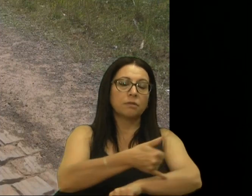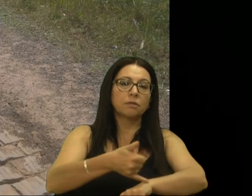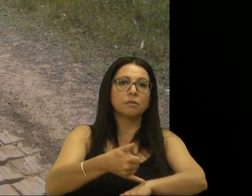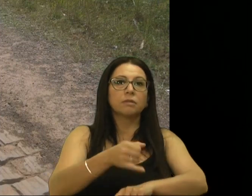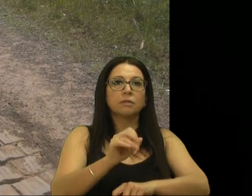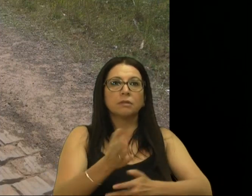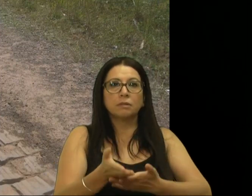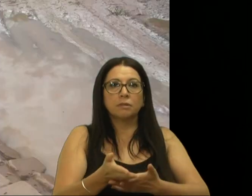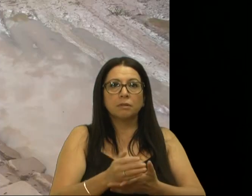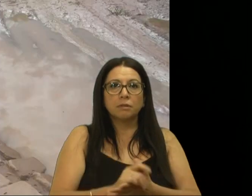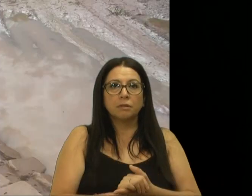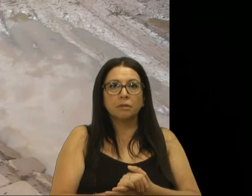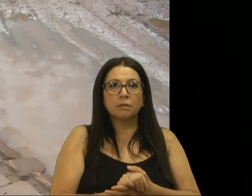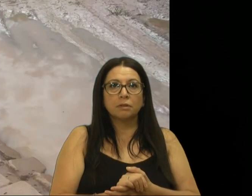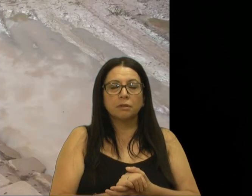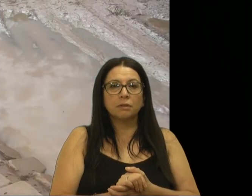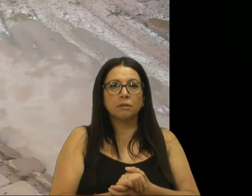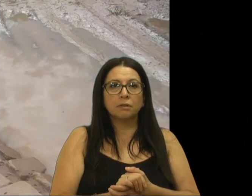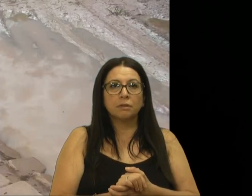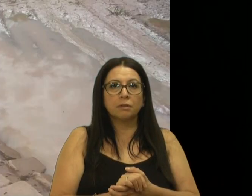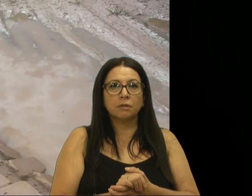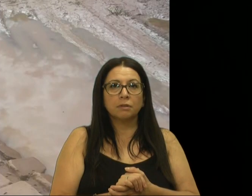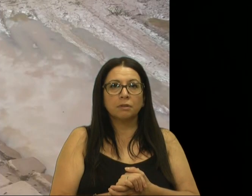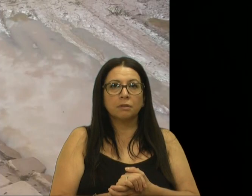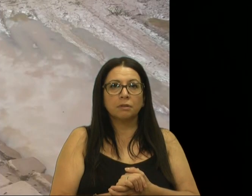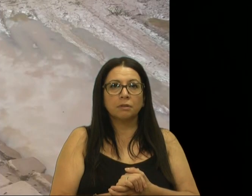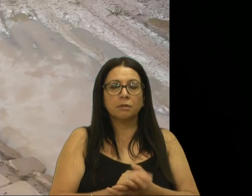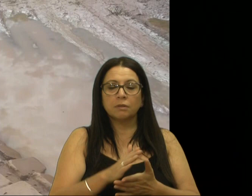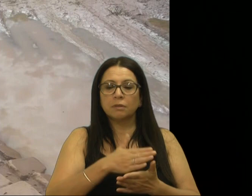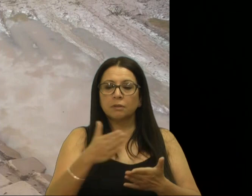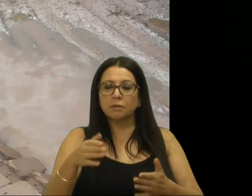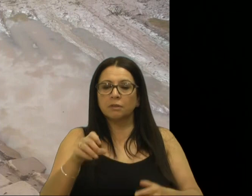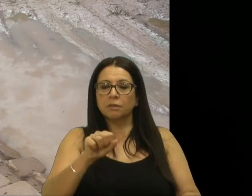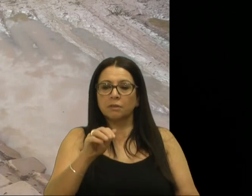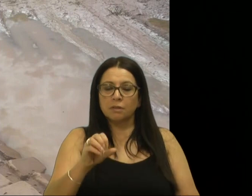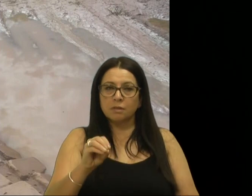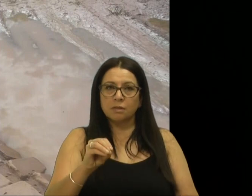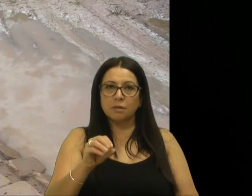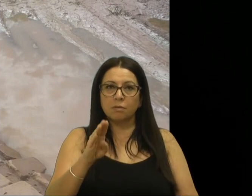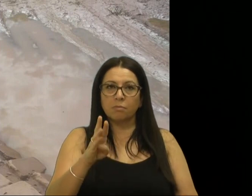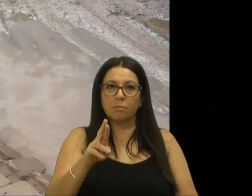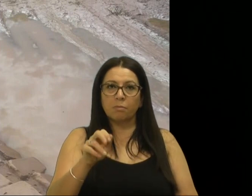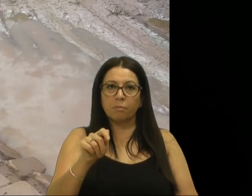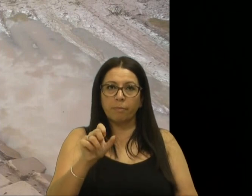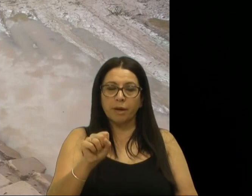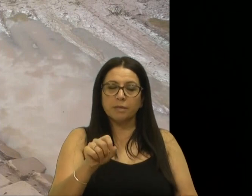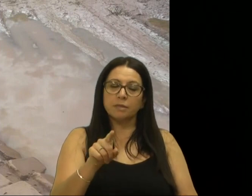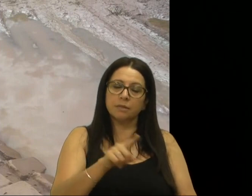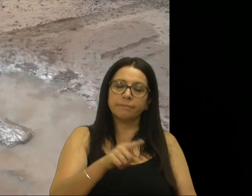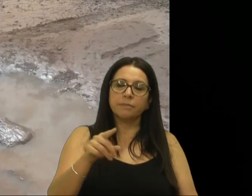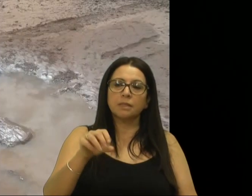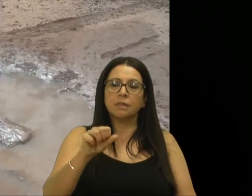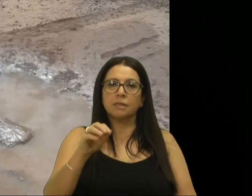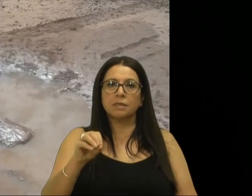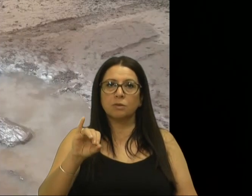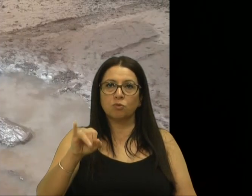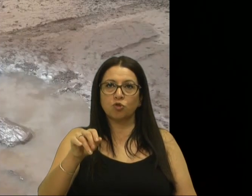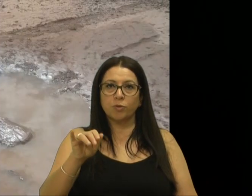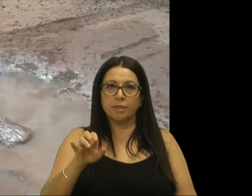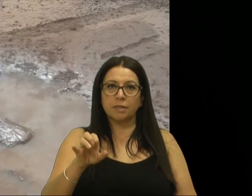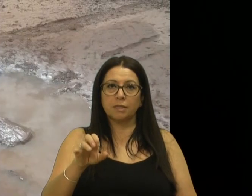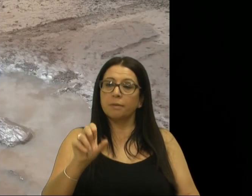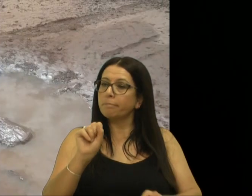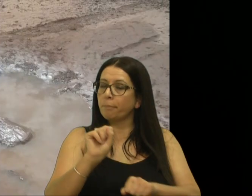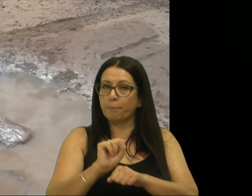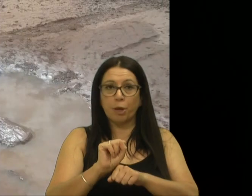São Brás a São José, que deu uma parada na